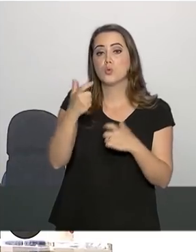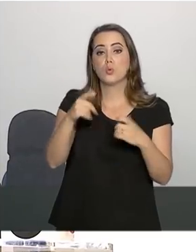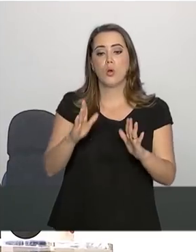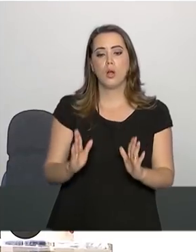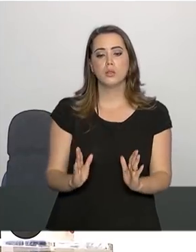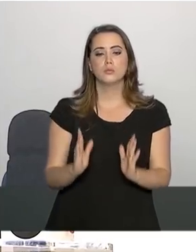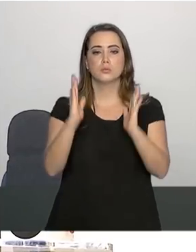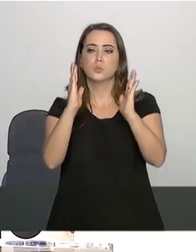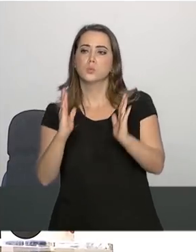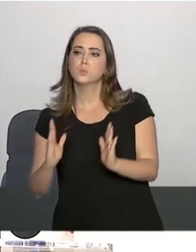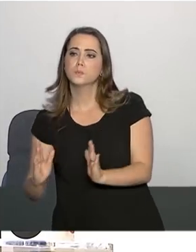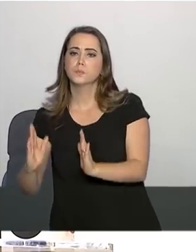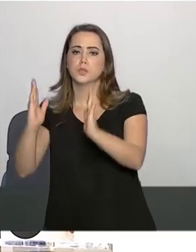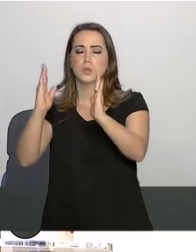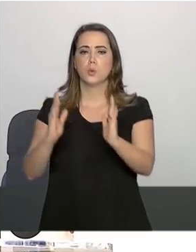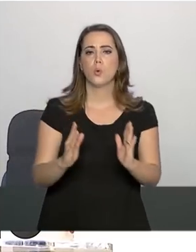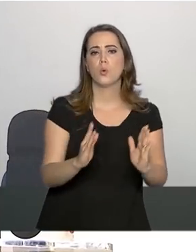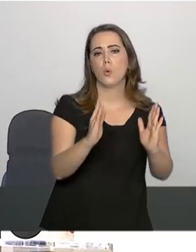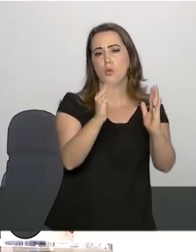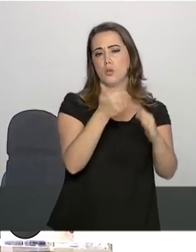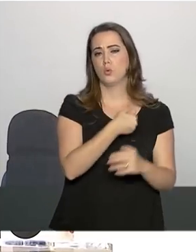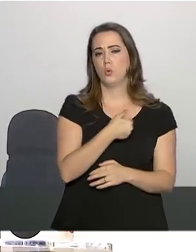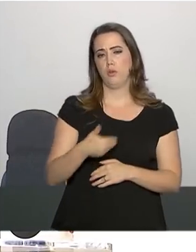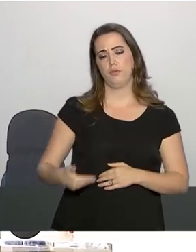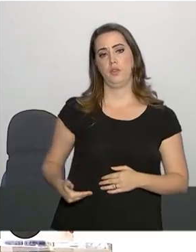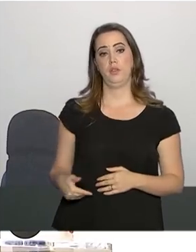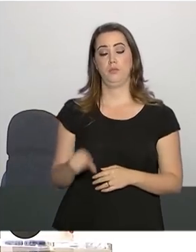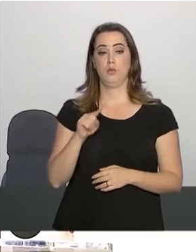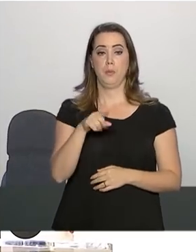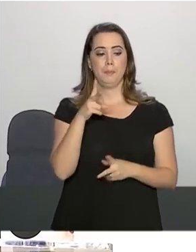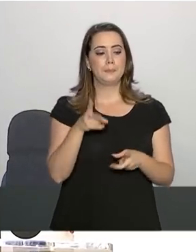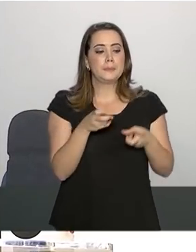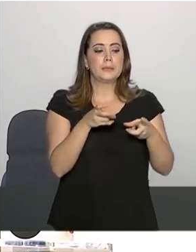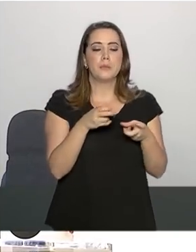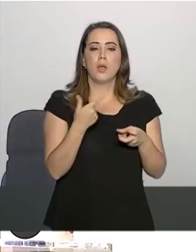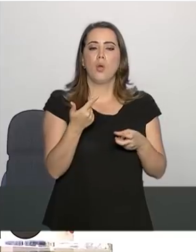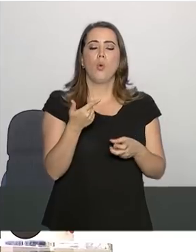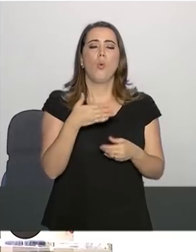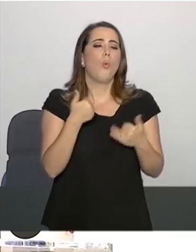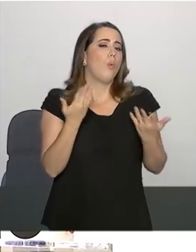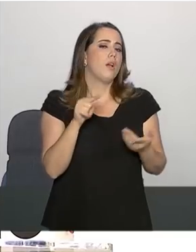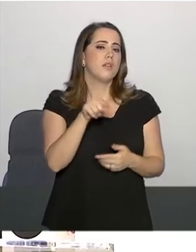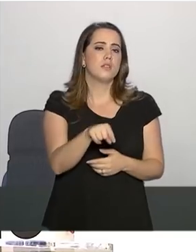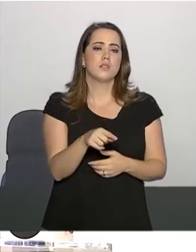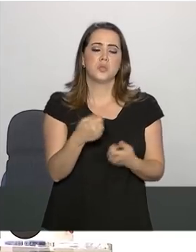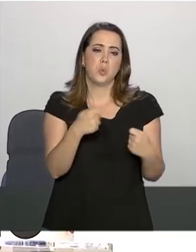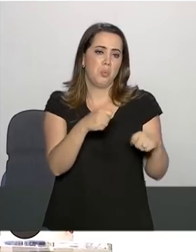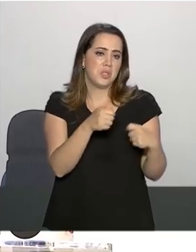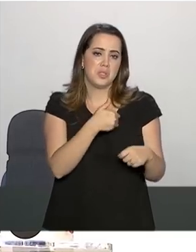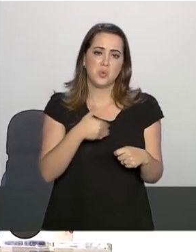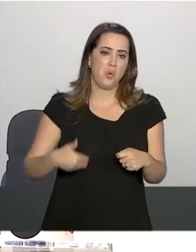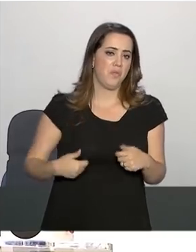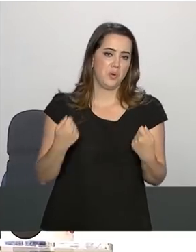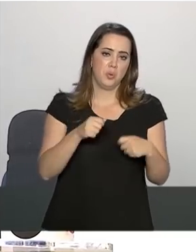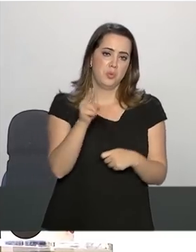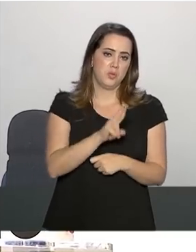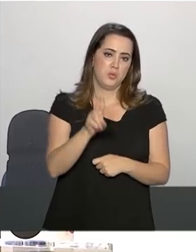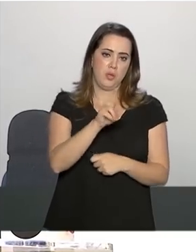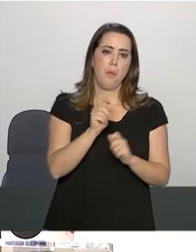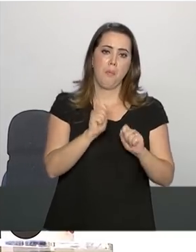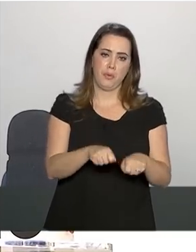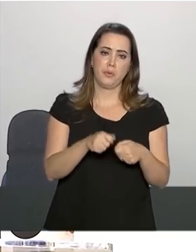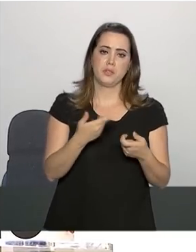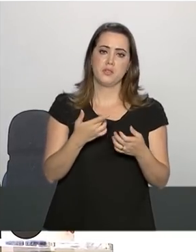identificar aqueles que, não sendo passíveis de uso pelo governo, possam ser alienados.